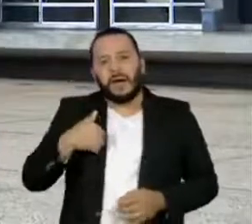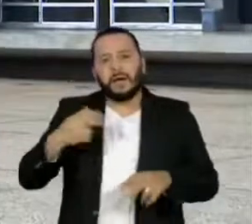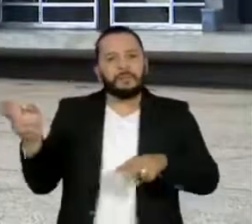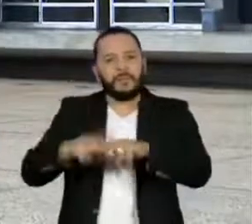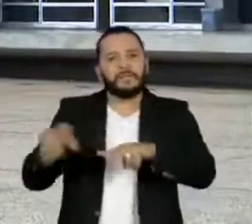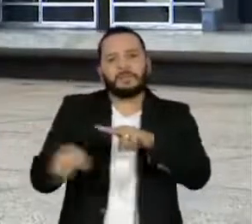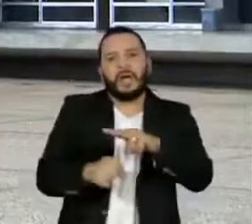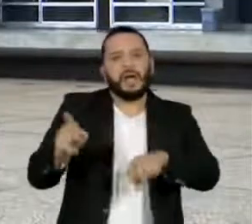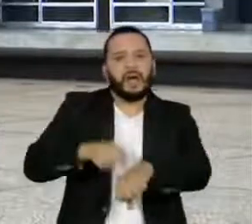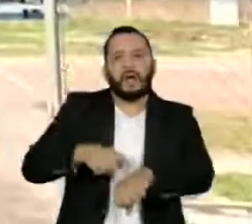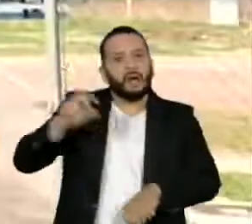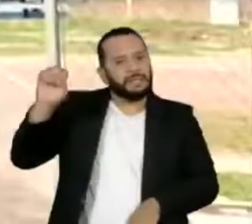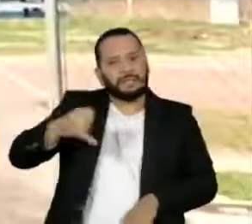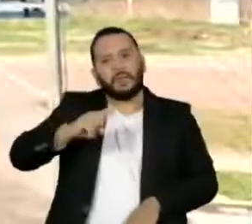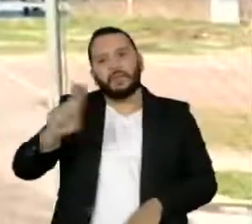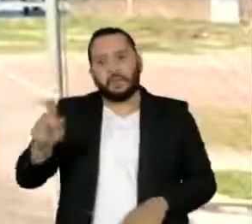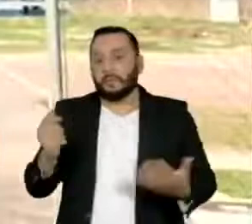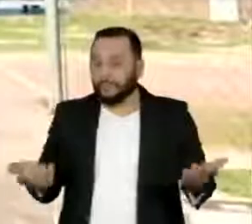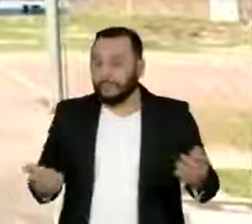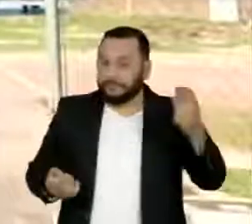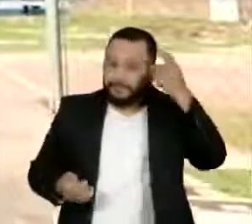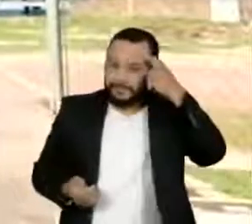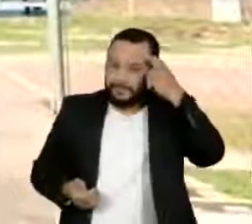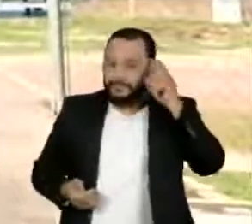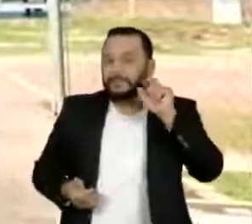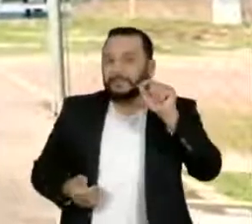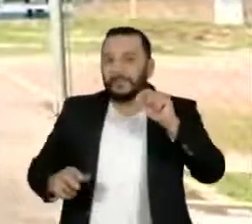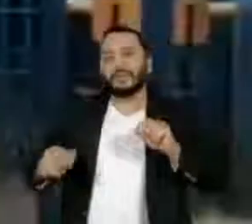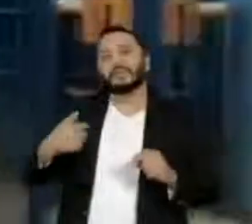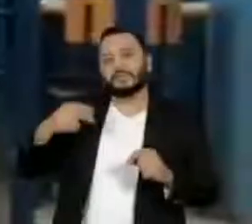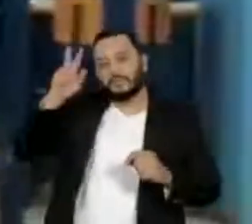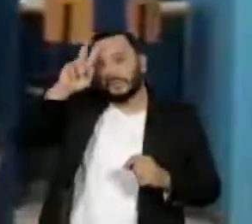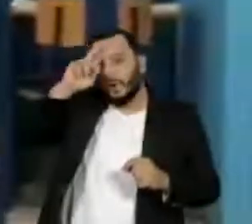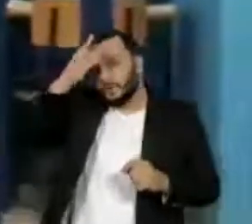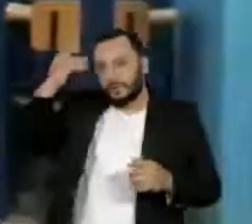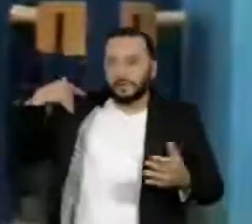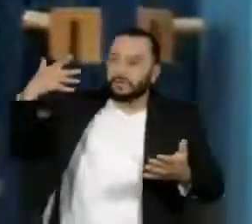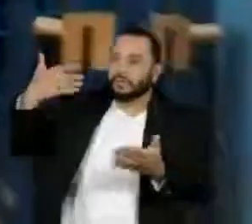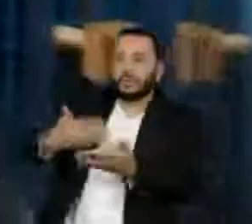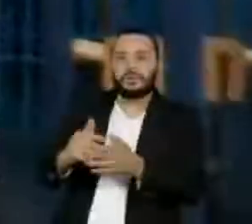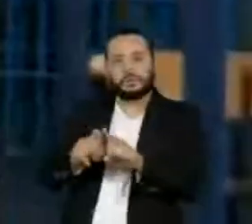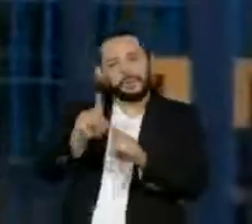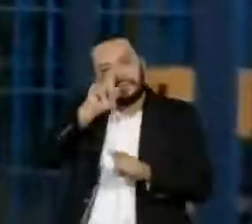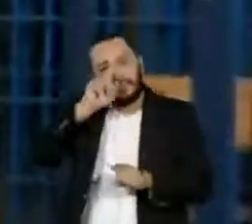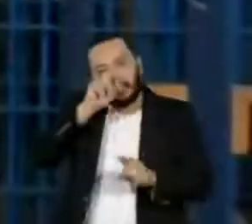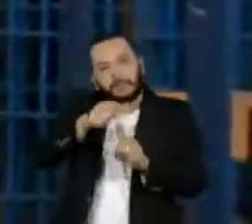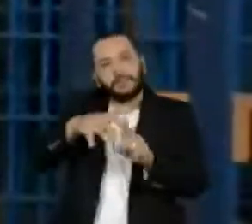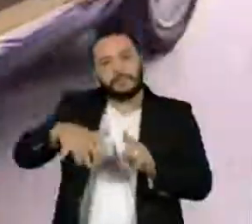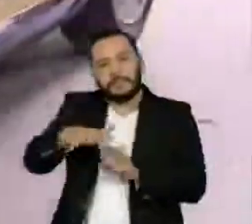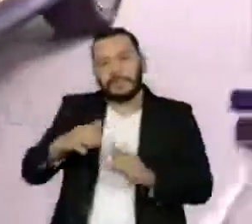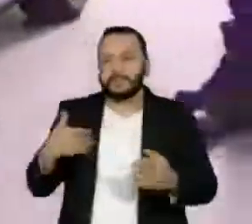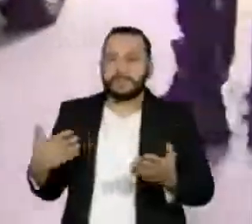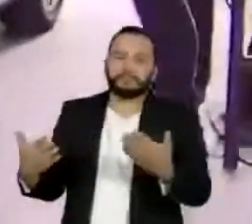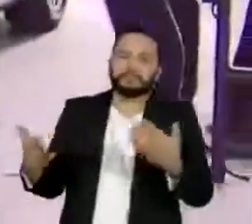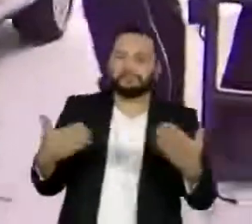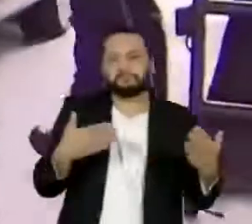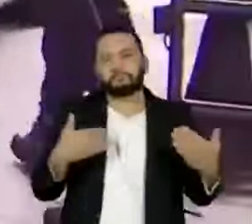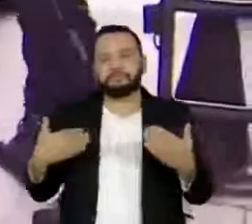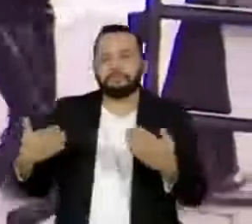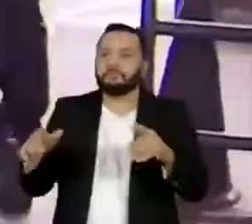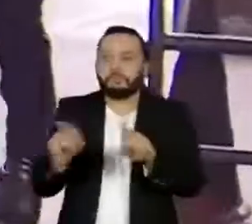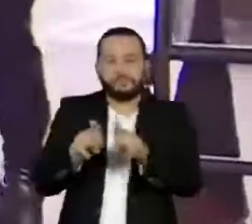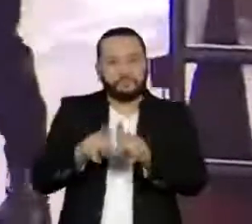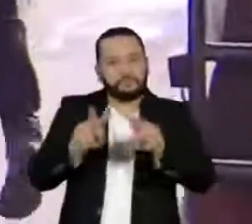imediatamente. Isso levando sem conta o histórico da pessoa e os riscos à sociedade. No bate-papo, também